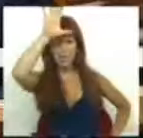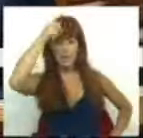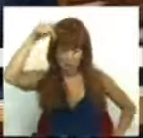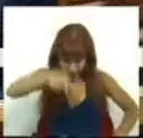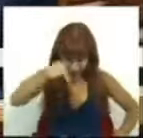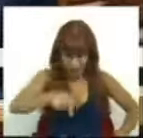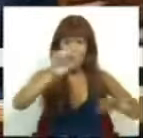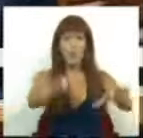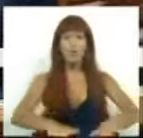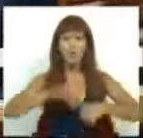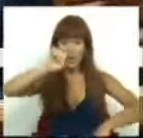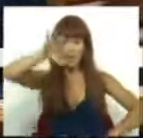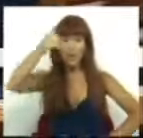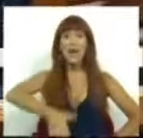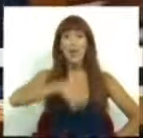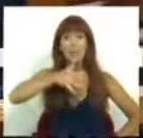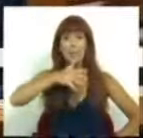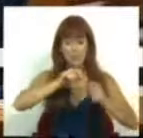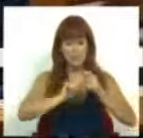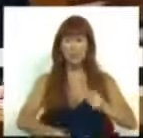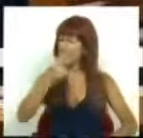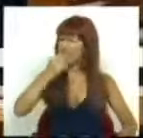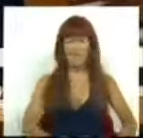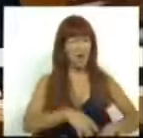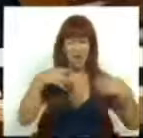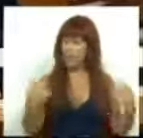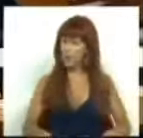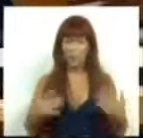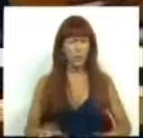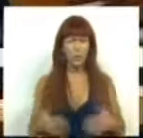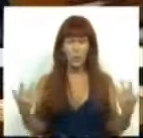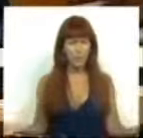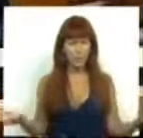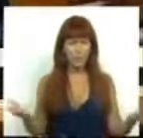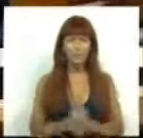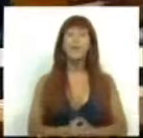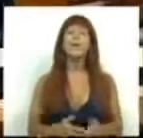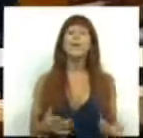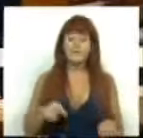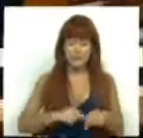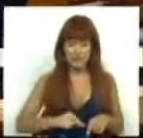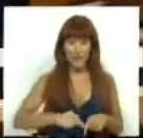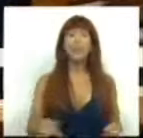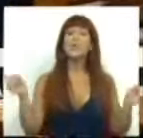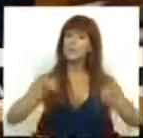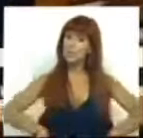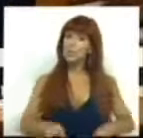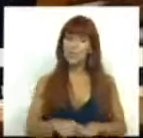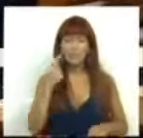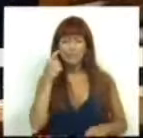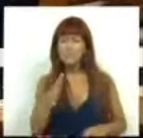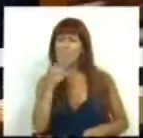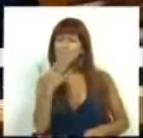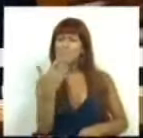-Ministro, aqui no Parlamento, na sua primeira intervenção, falharam de forma inapelável. Deste período fica ainda um